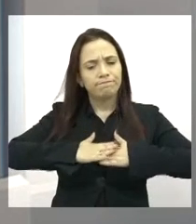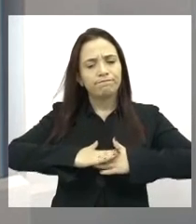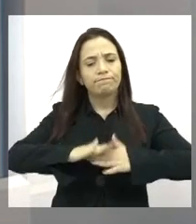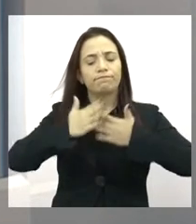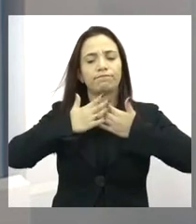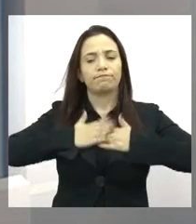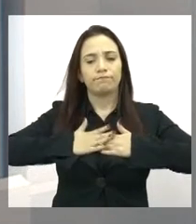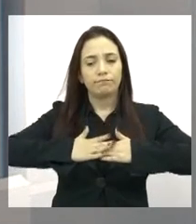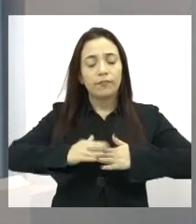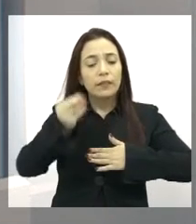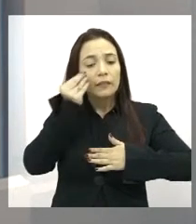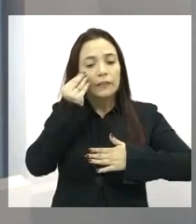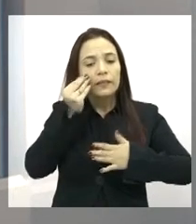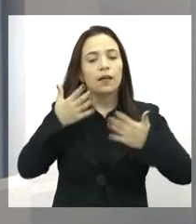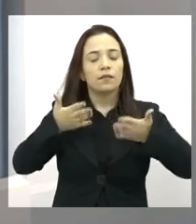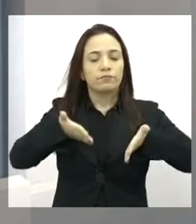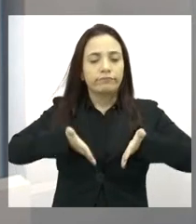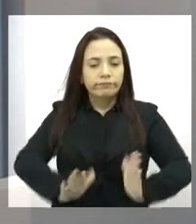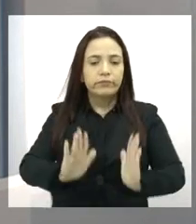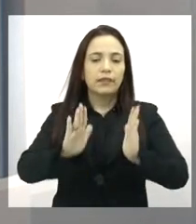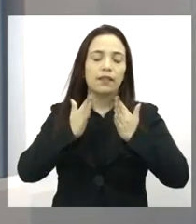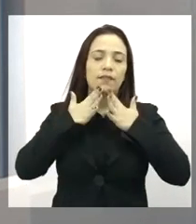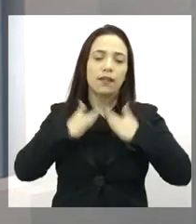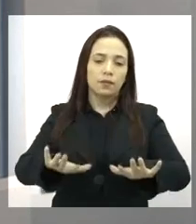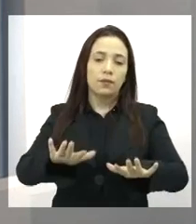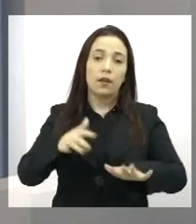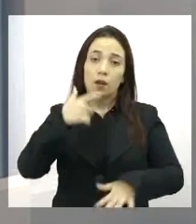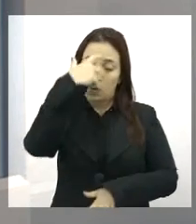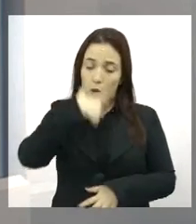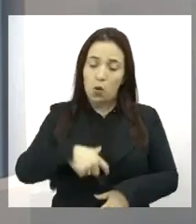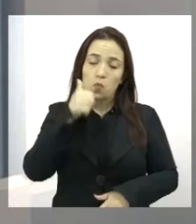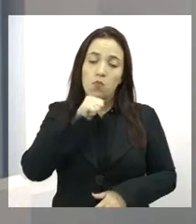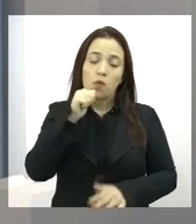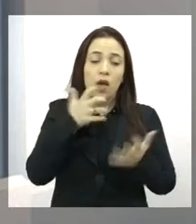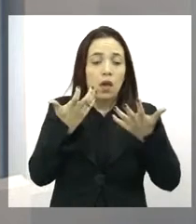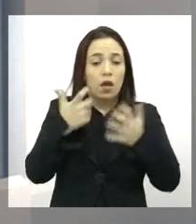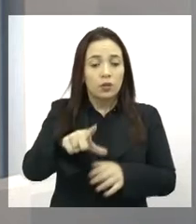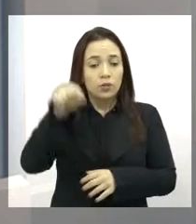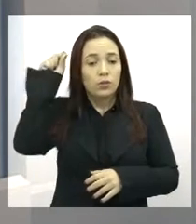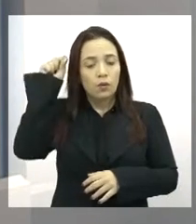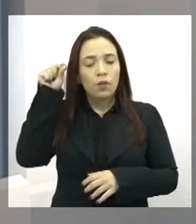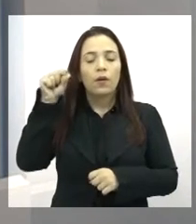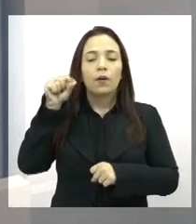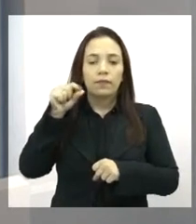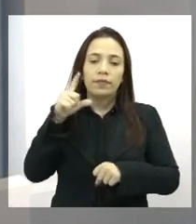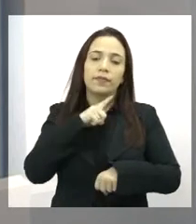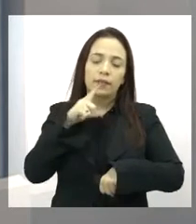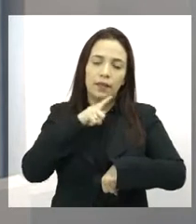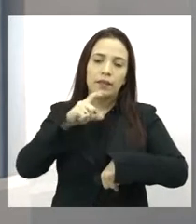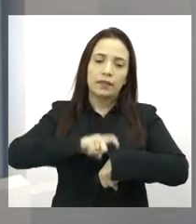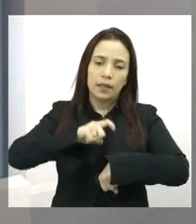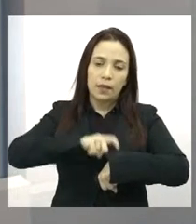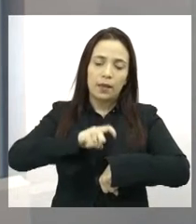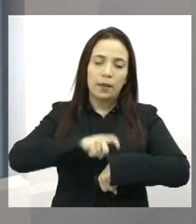Para ter realmente o parto normal, se for esse o desejo da mulher. Então, realmente tem essa questão do tempo, mas o parto normal sempre é